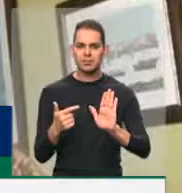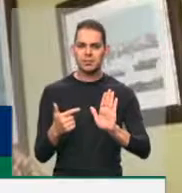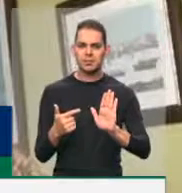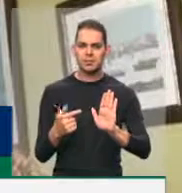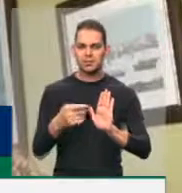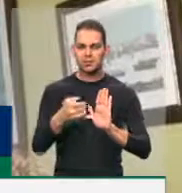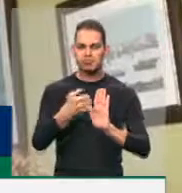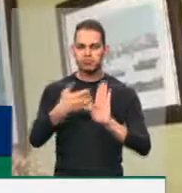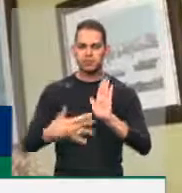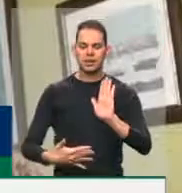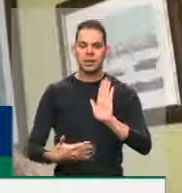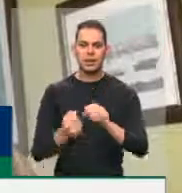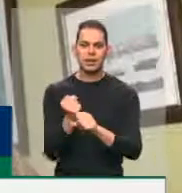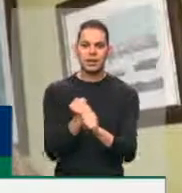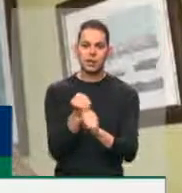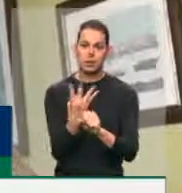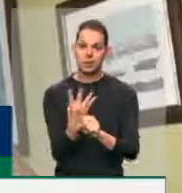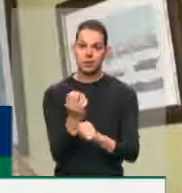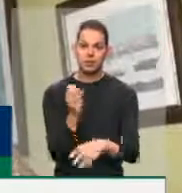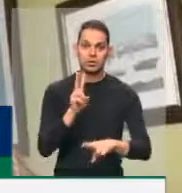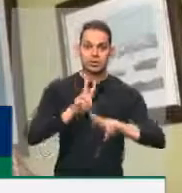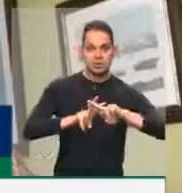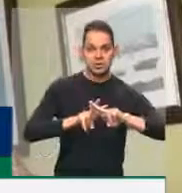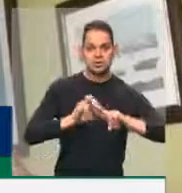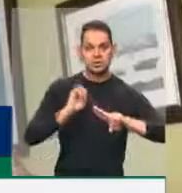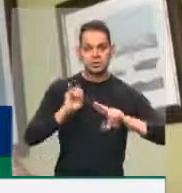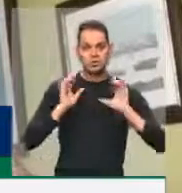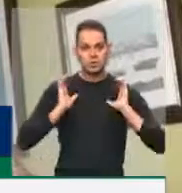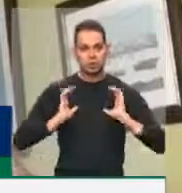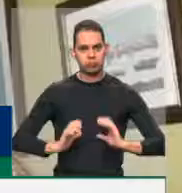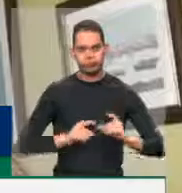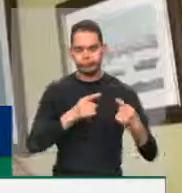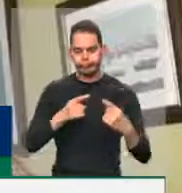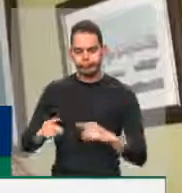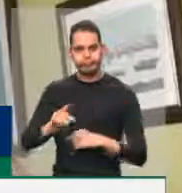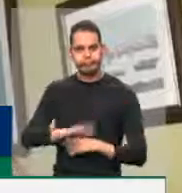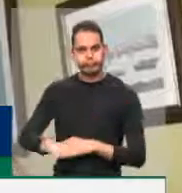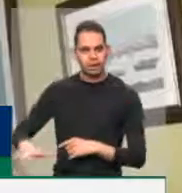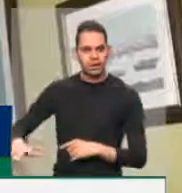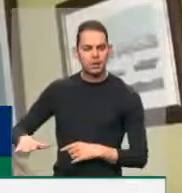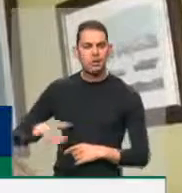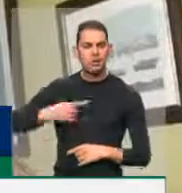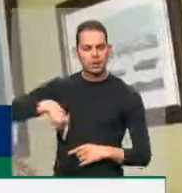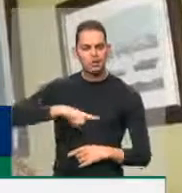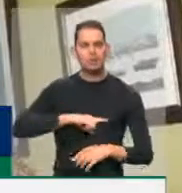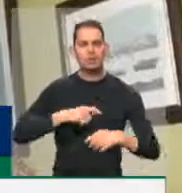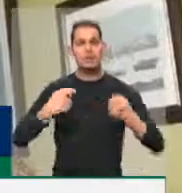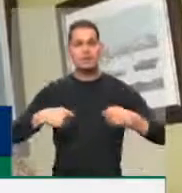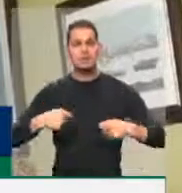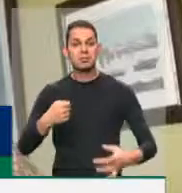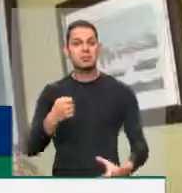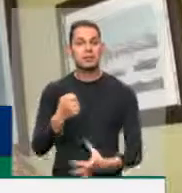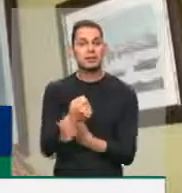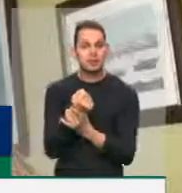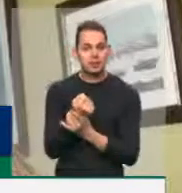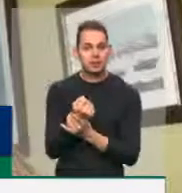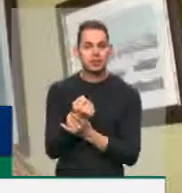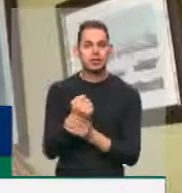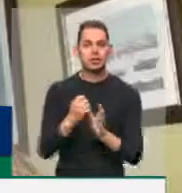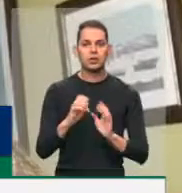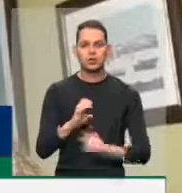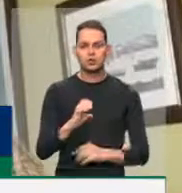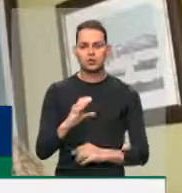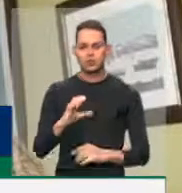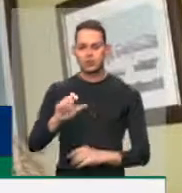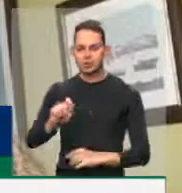quatro anos de prisão para quem assim se comportasse, senhor presidente. Para que nós possamos garantir como o Estatuto da